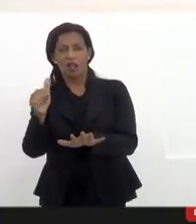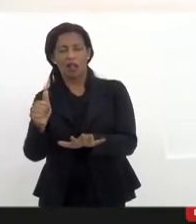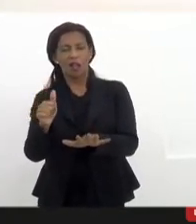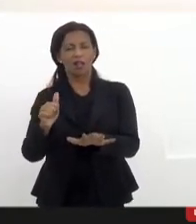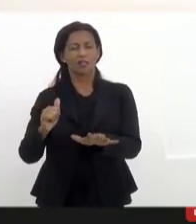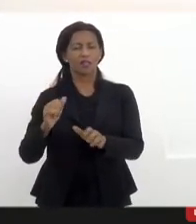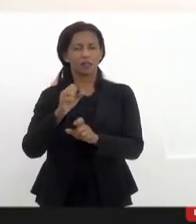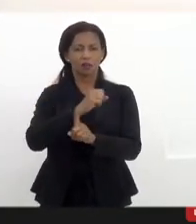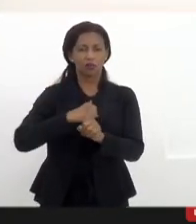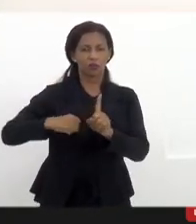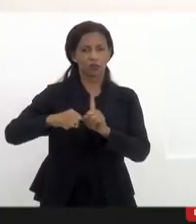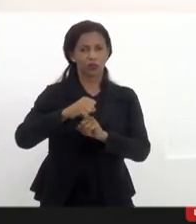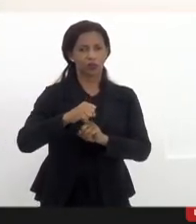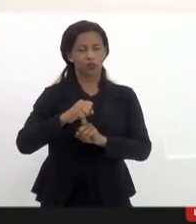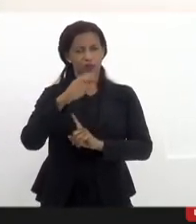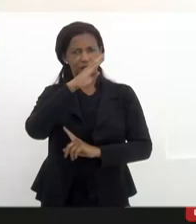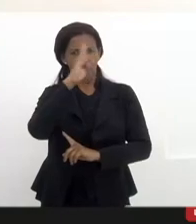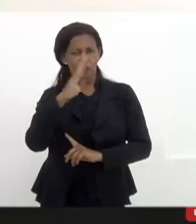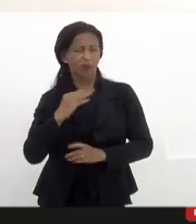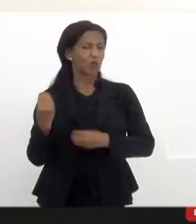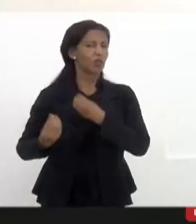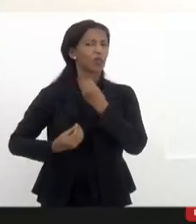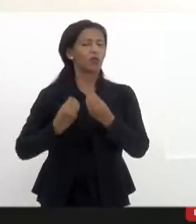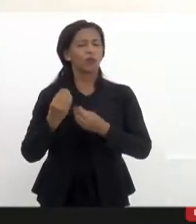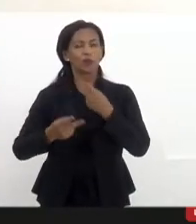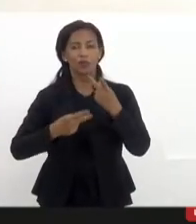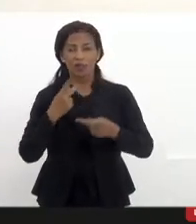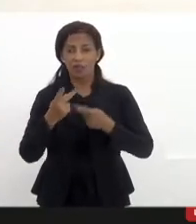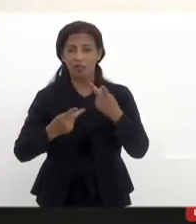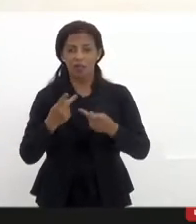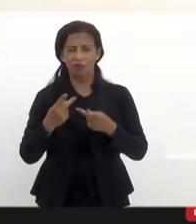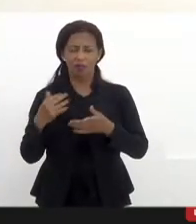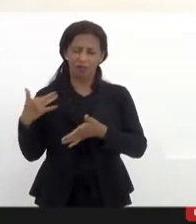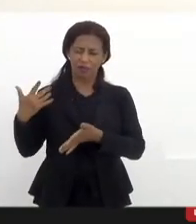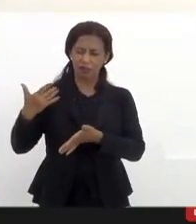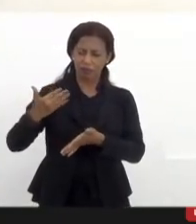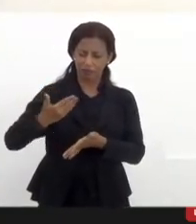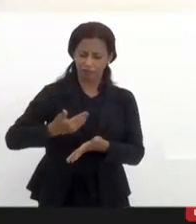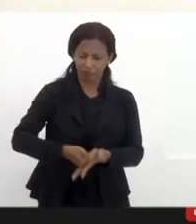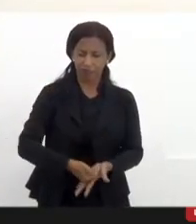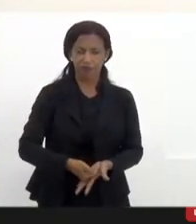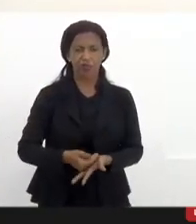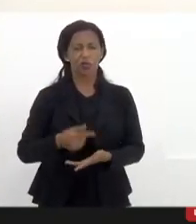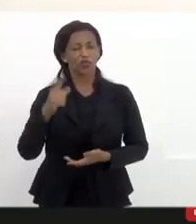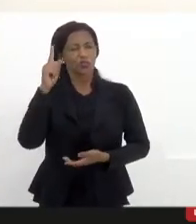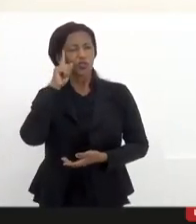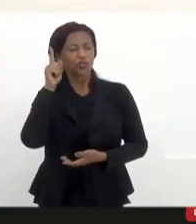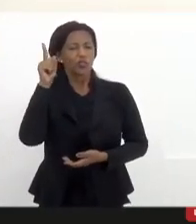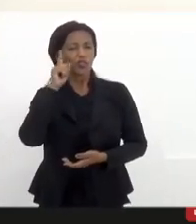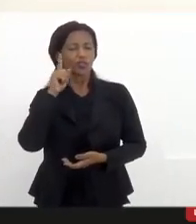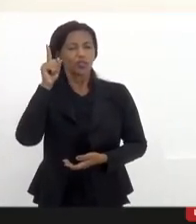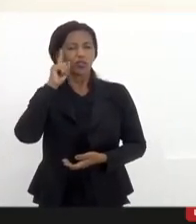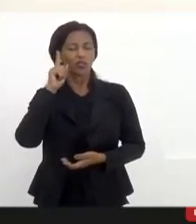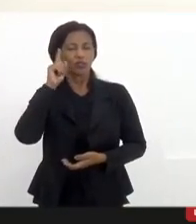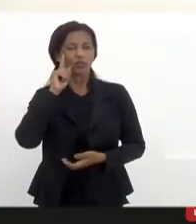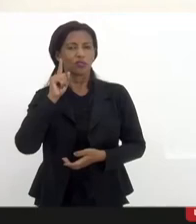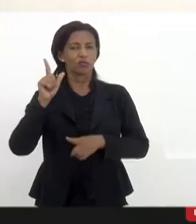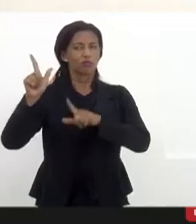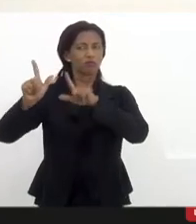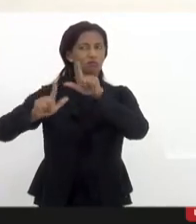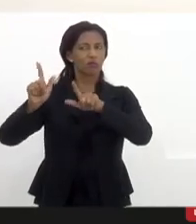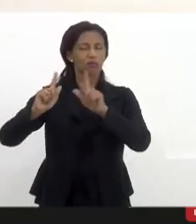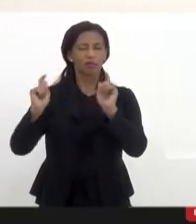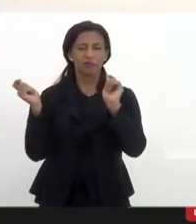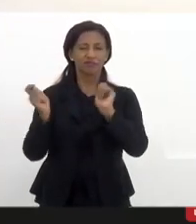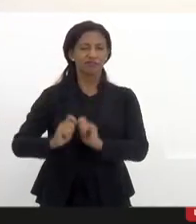sociedade brasileira e o quanto que essa narrativa a gente vê sendo reproduzida dia a dia por uma mídia que não é